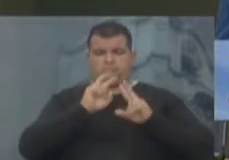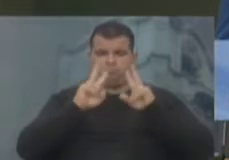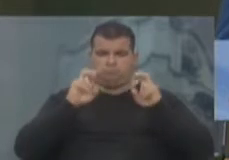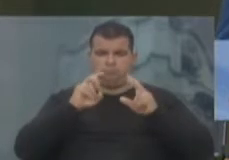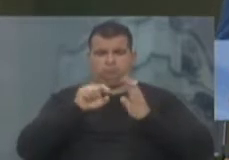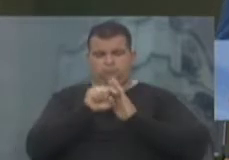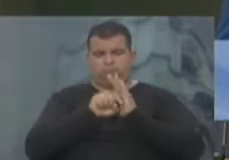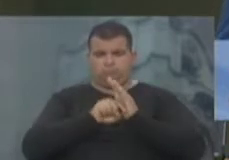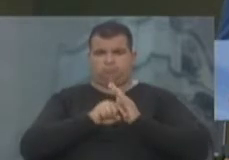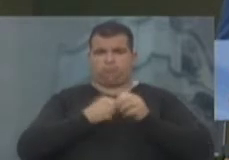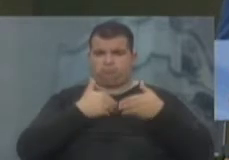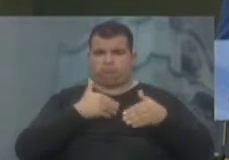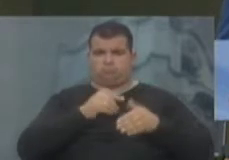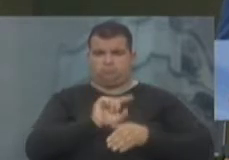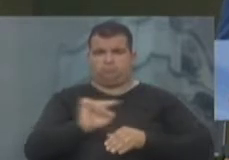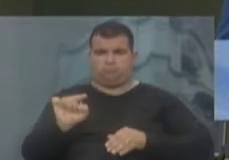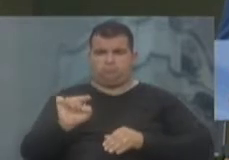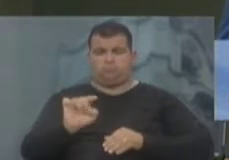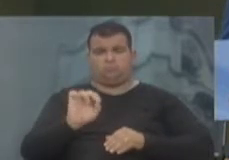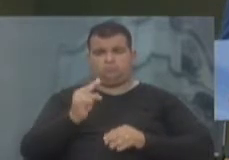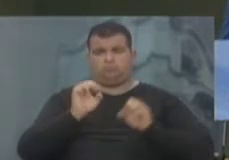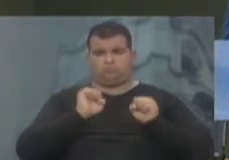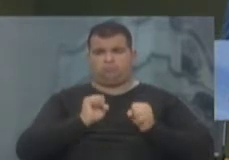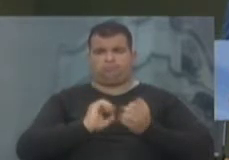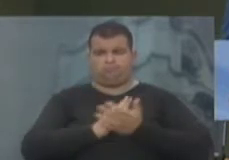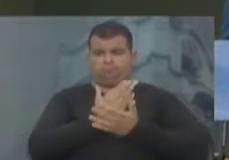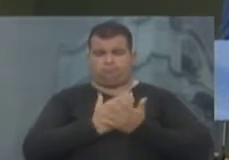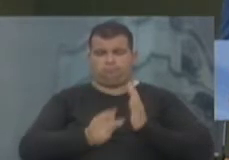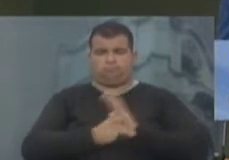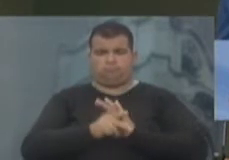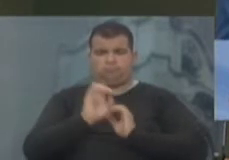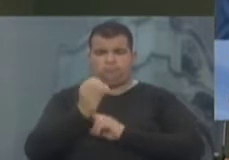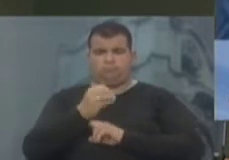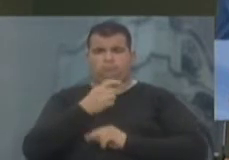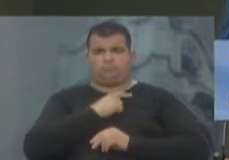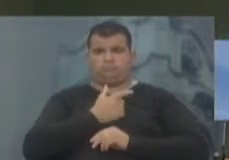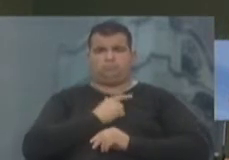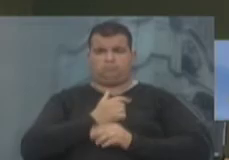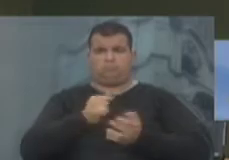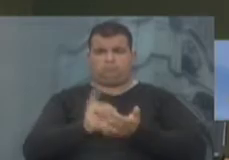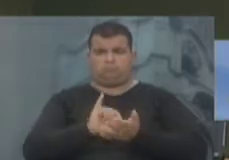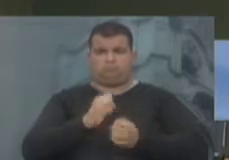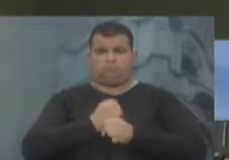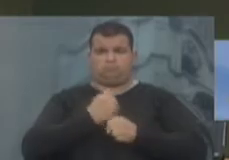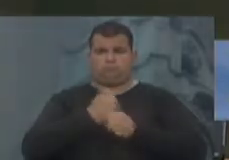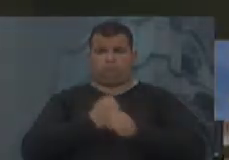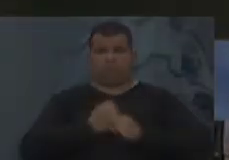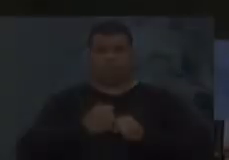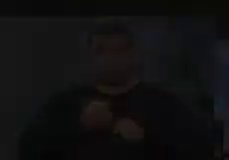para que a gente não deixe, ou pelo menos influencie para que Porto Alegre tenha seu centro de eventos o mais breve possível. Obrigado. Obrigado.